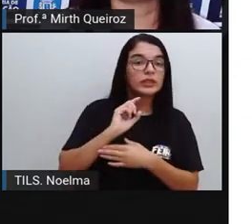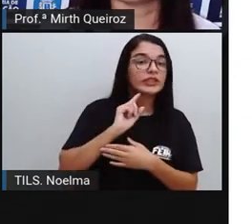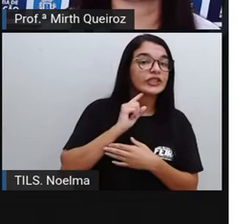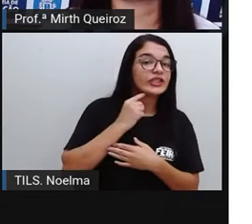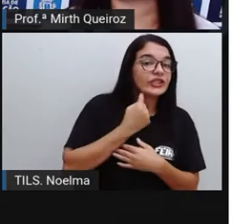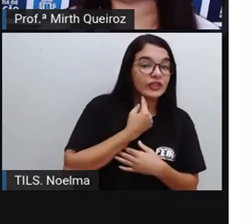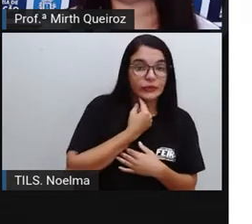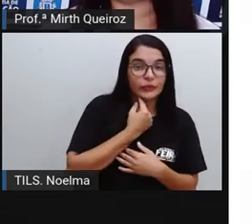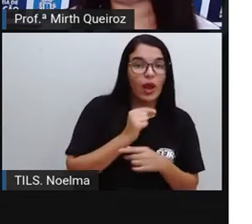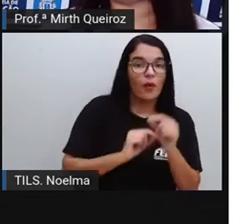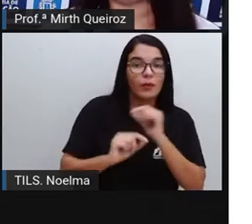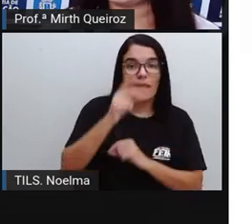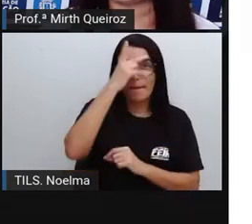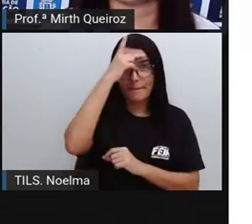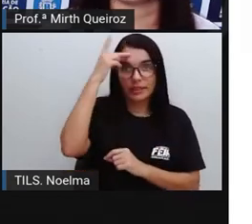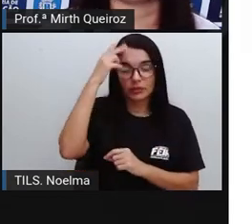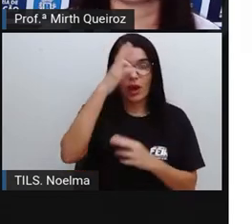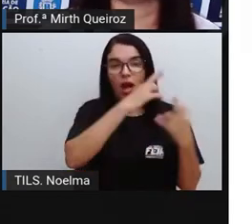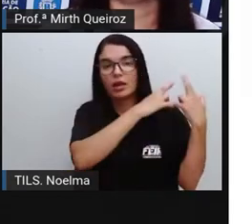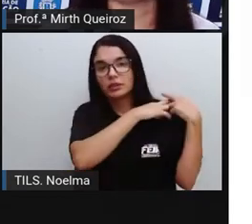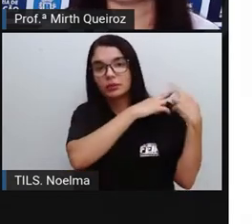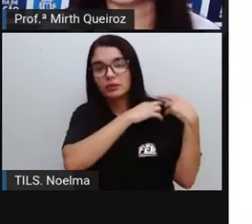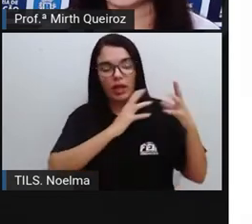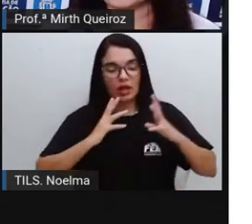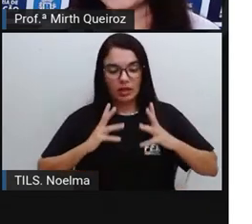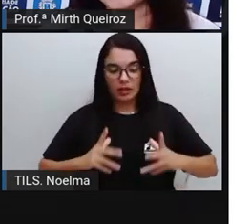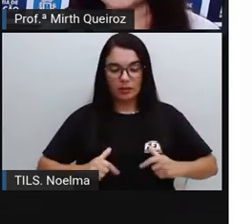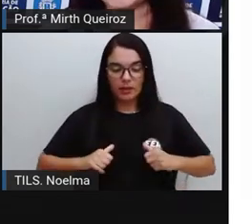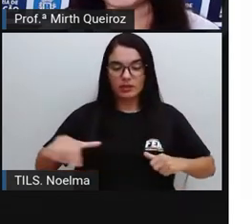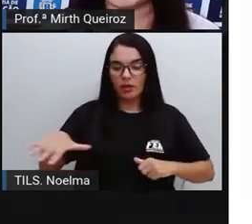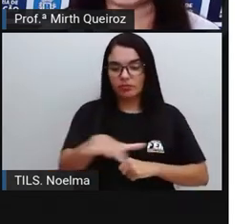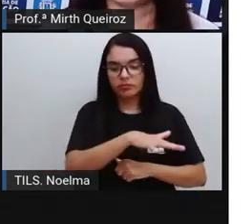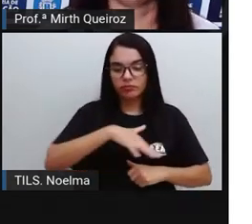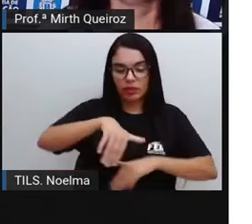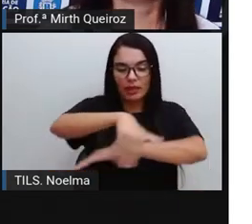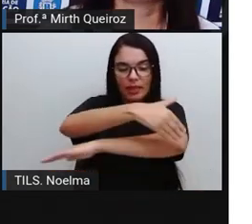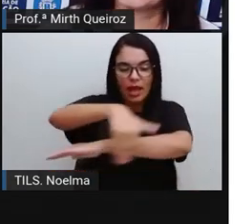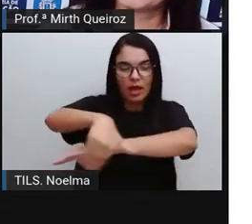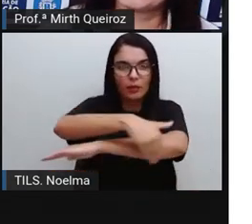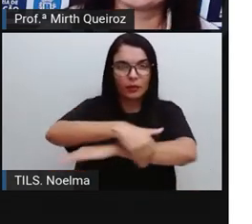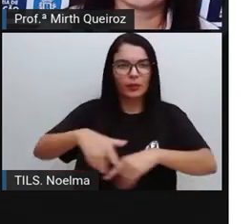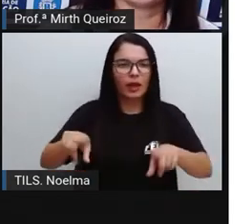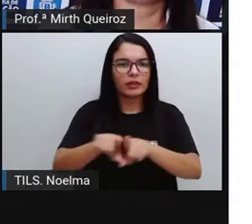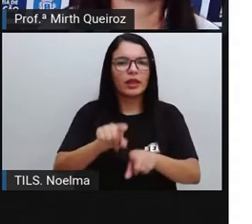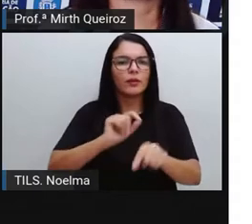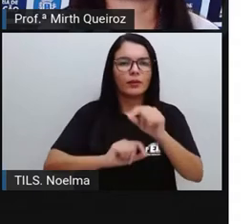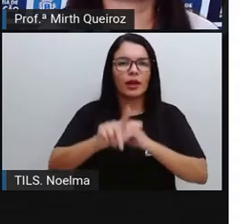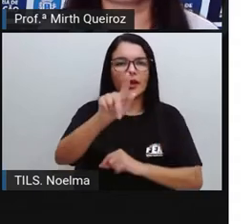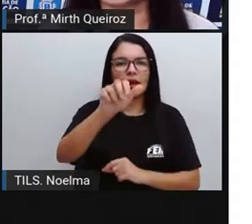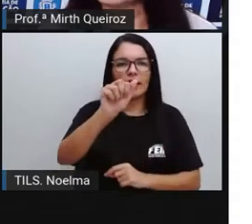pelos funcionários responsáveis Pela limpeza das vias públicas Como, por exemplo, a gente tem os garis